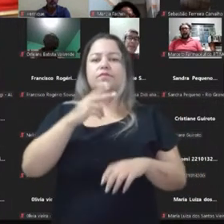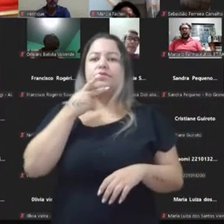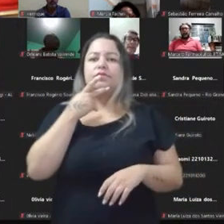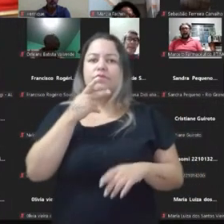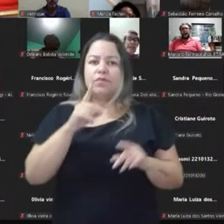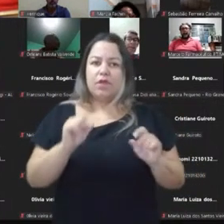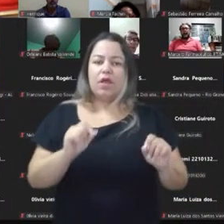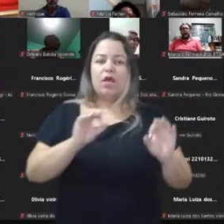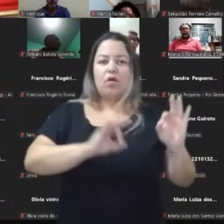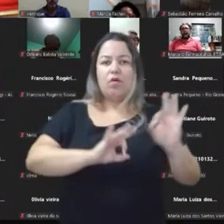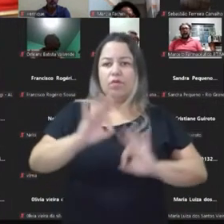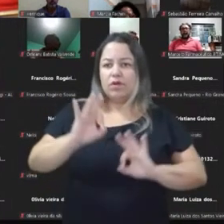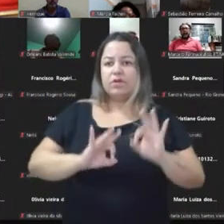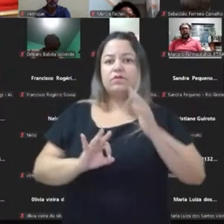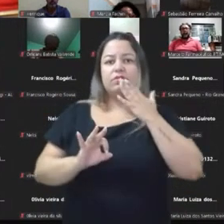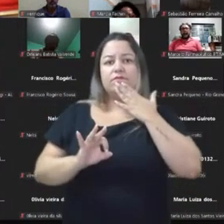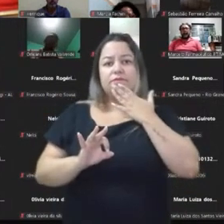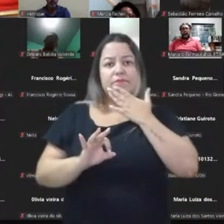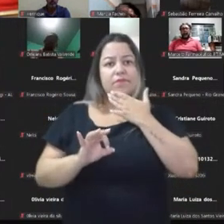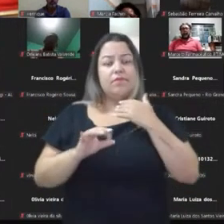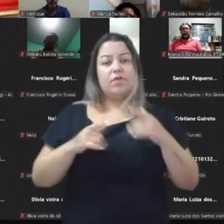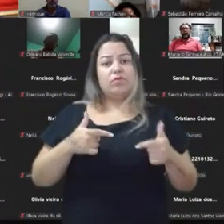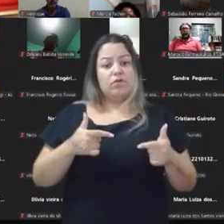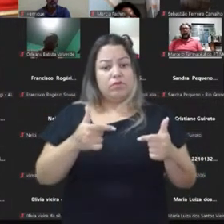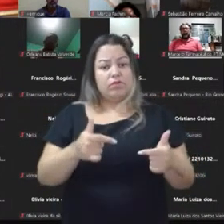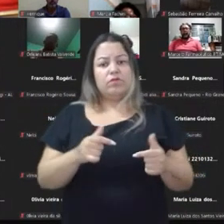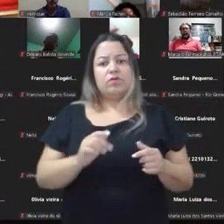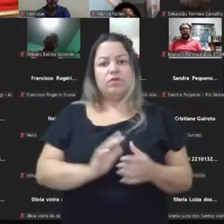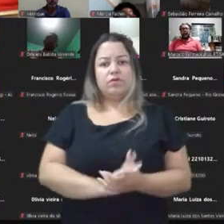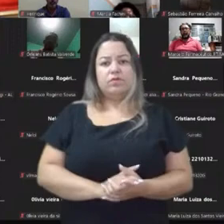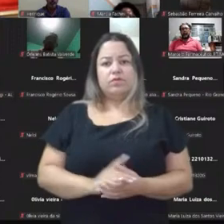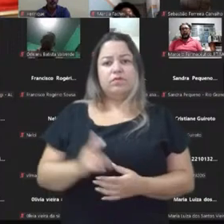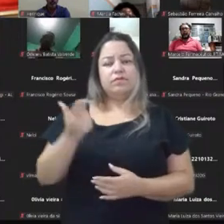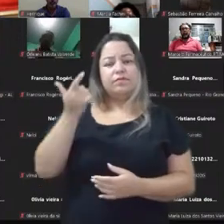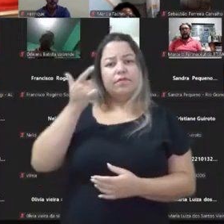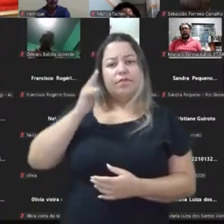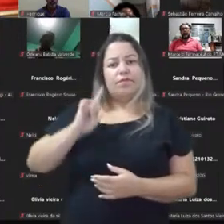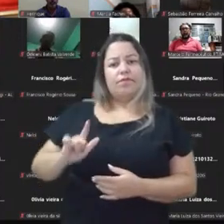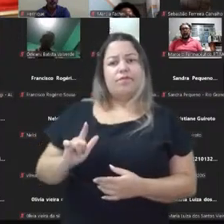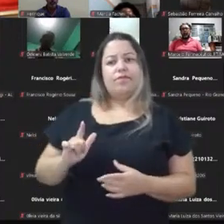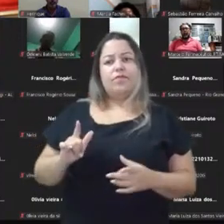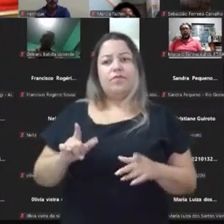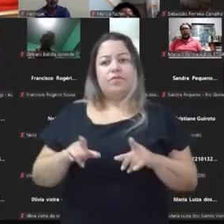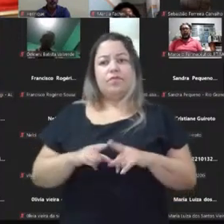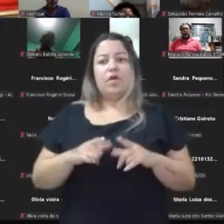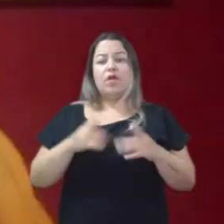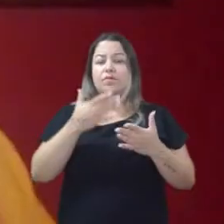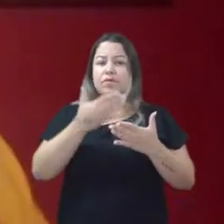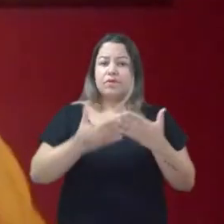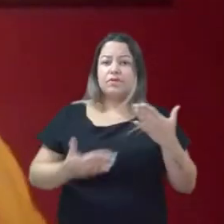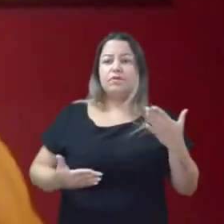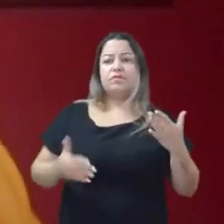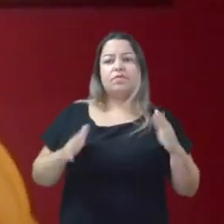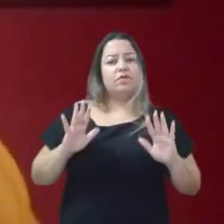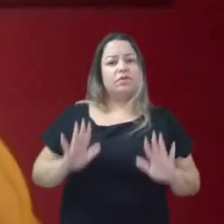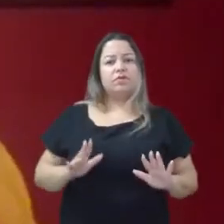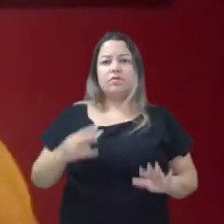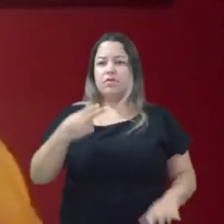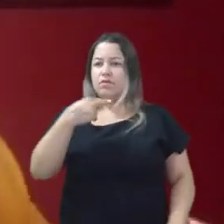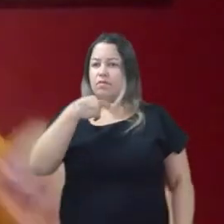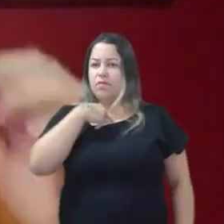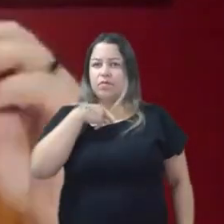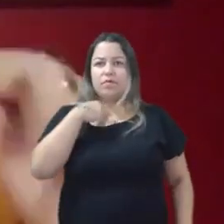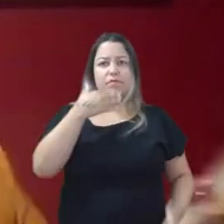organizar suas lutas. Nós temos que recuperar o espaço que nós perdemos. E nós não podemos